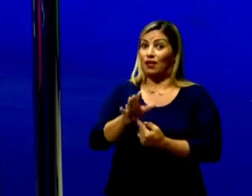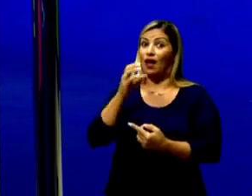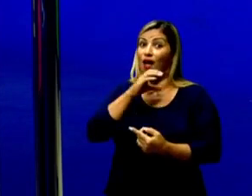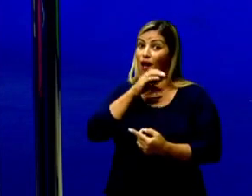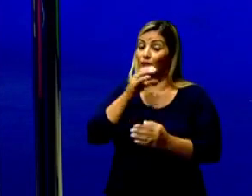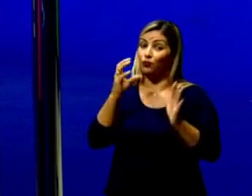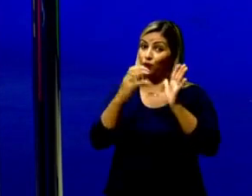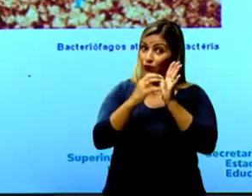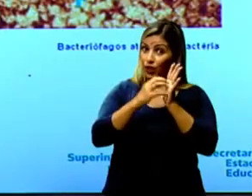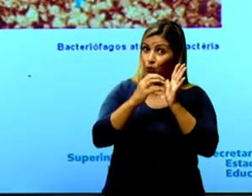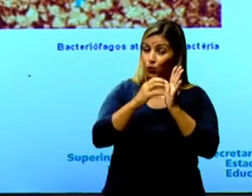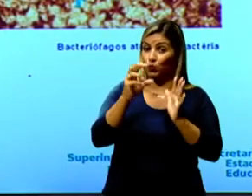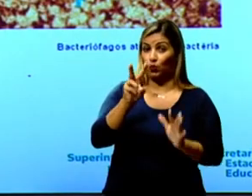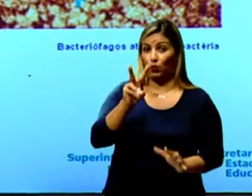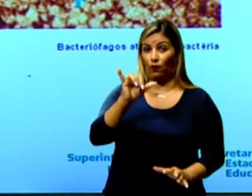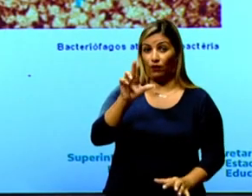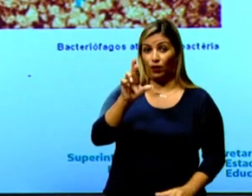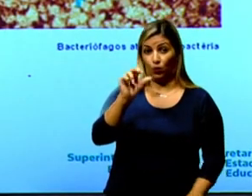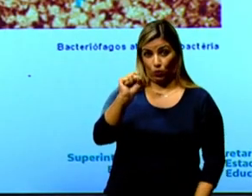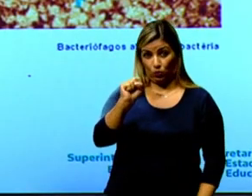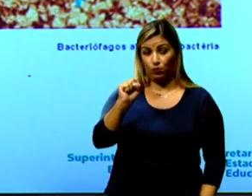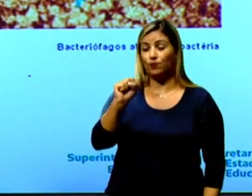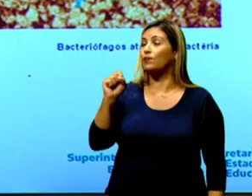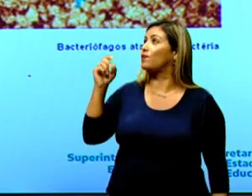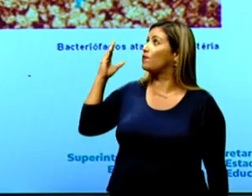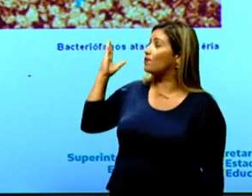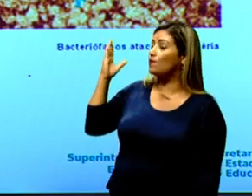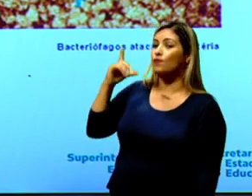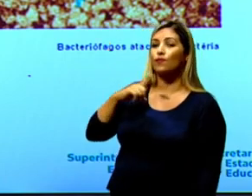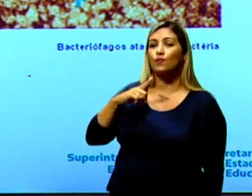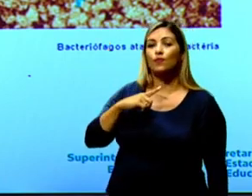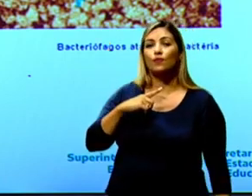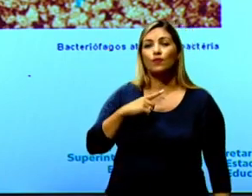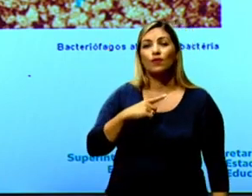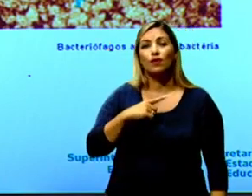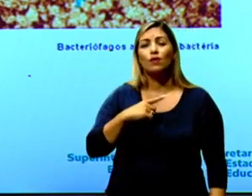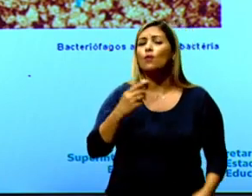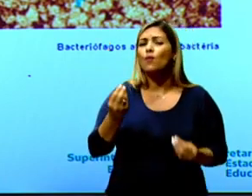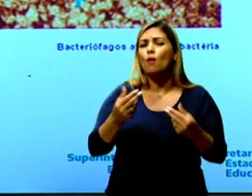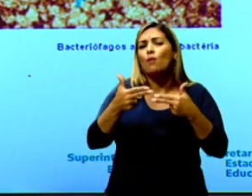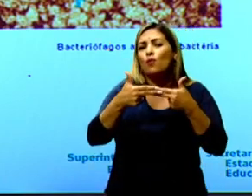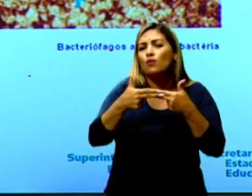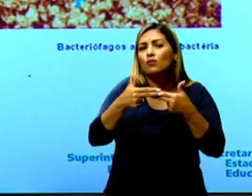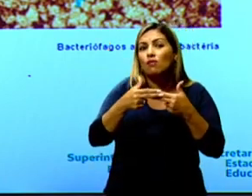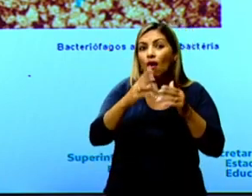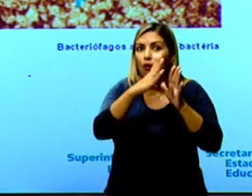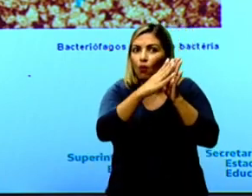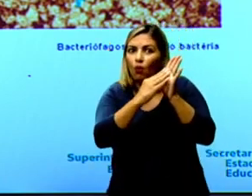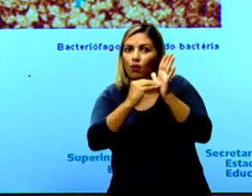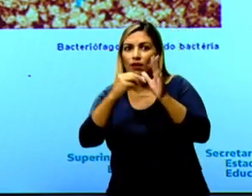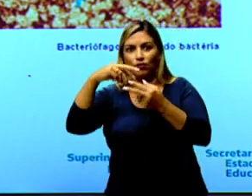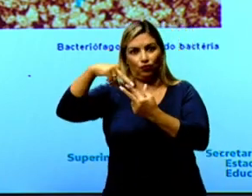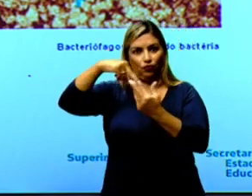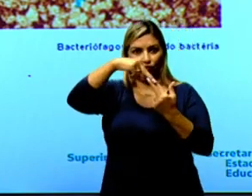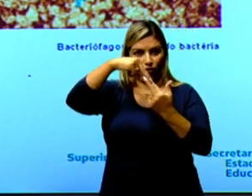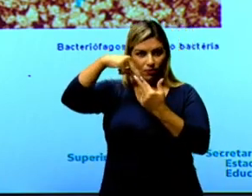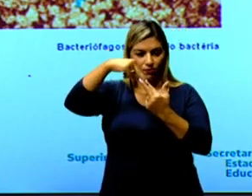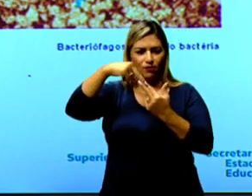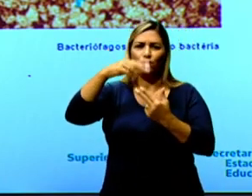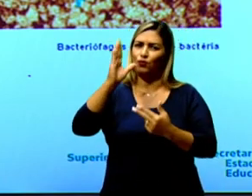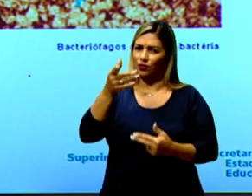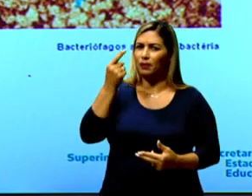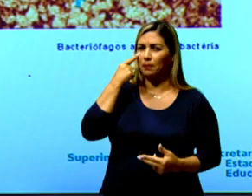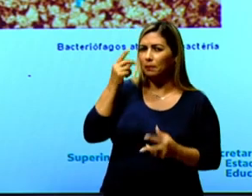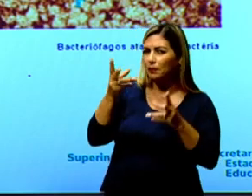vírus. Então, utilização de vírus como ferramenta para clonagem de genes. Vocês já